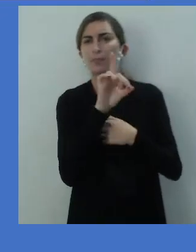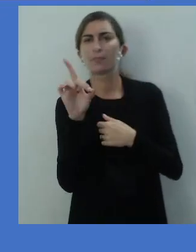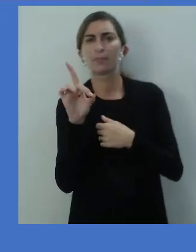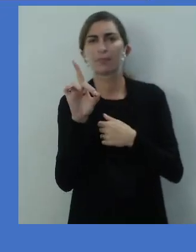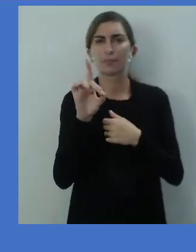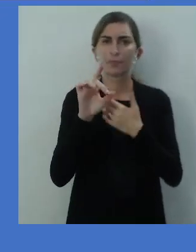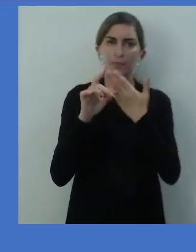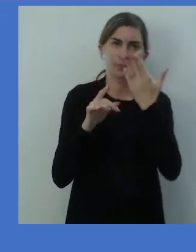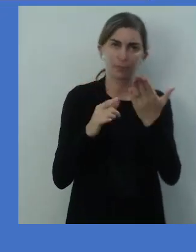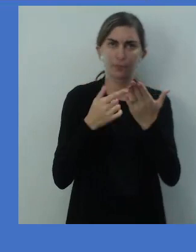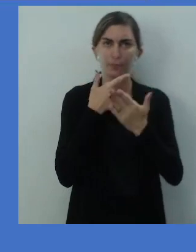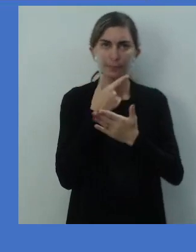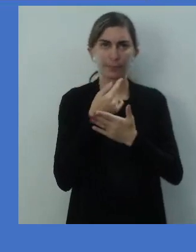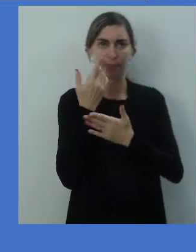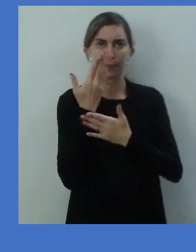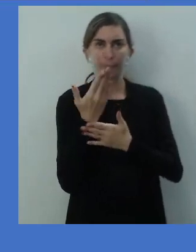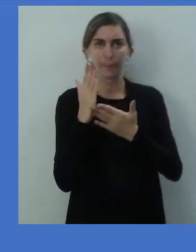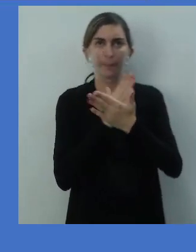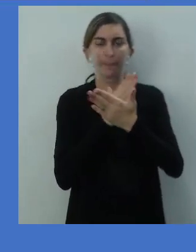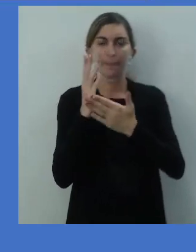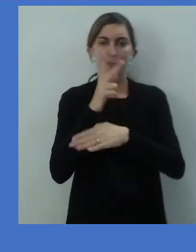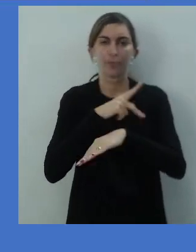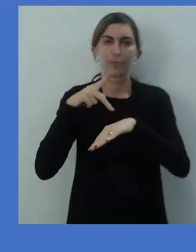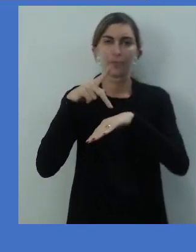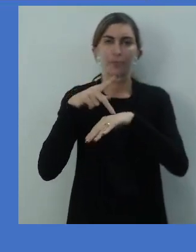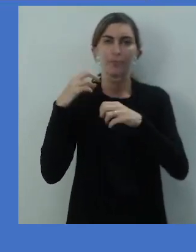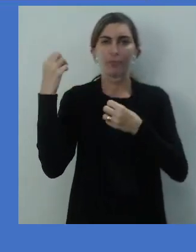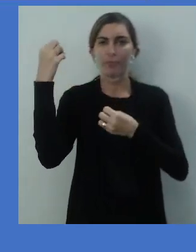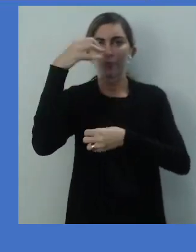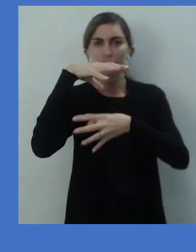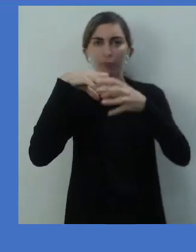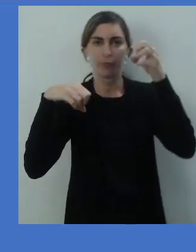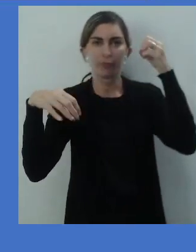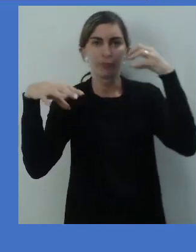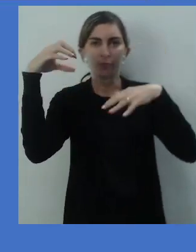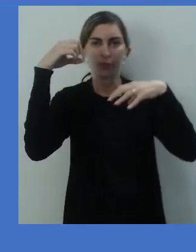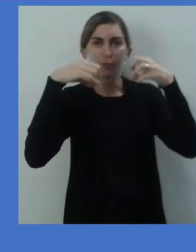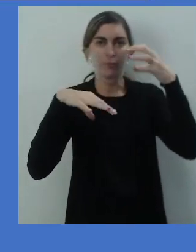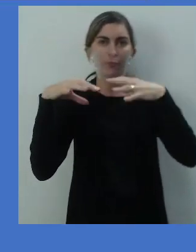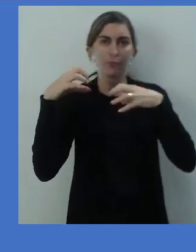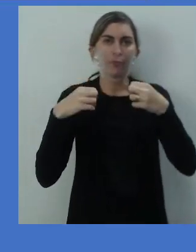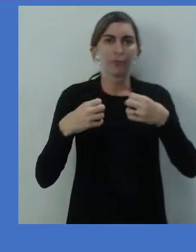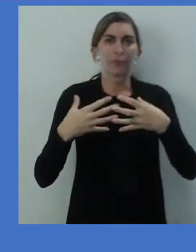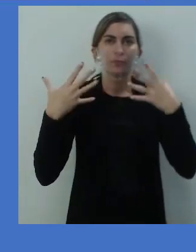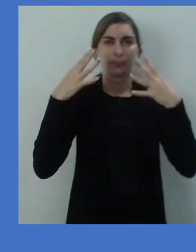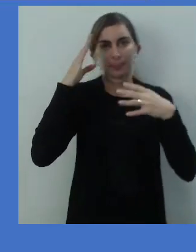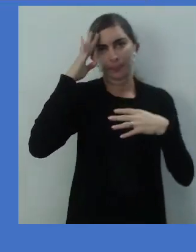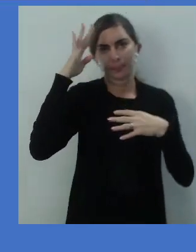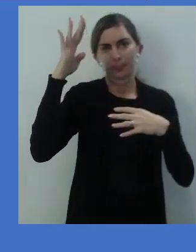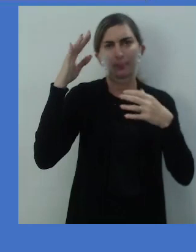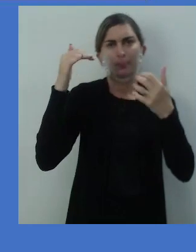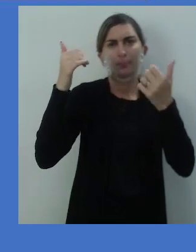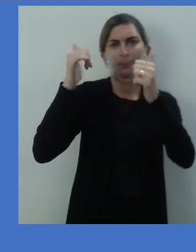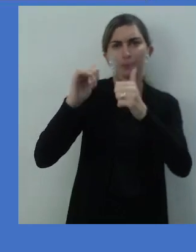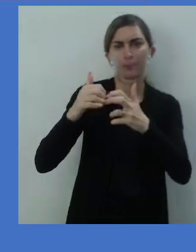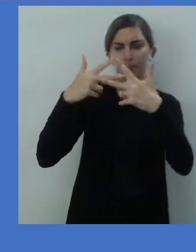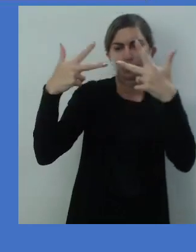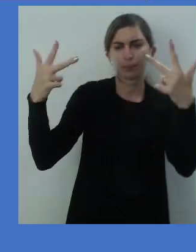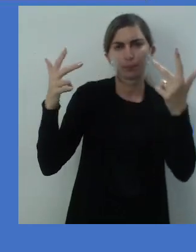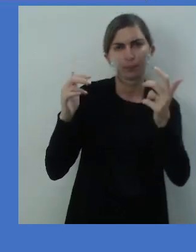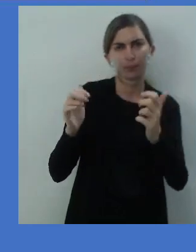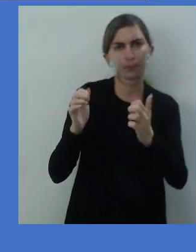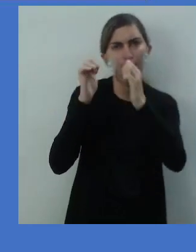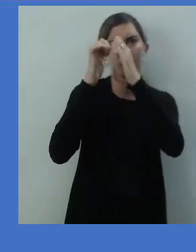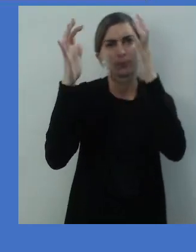Patrick's Day, alguns países iluminam aí alguns de seus principais monumentos para fazer